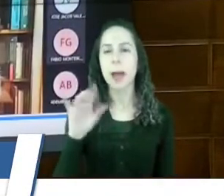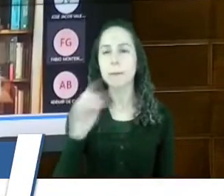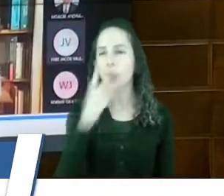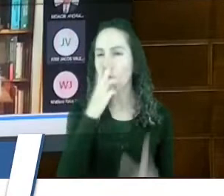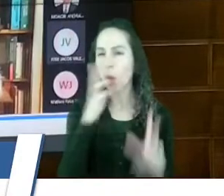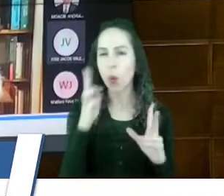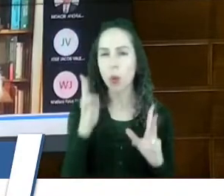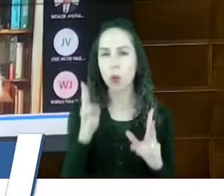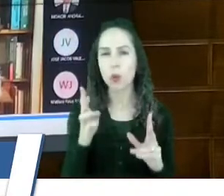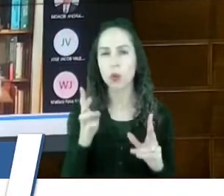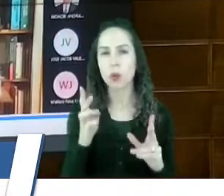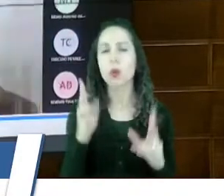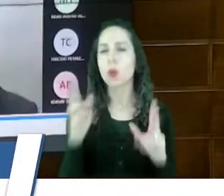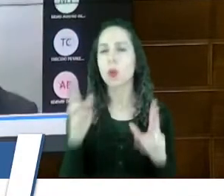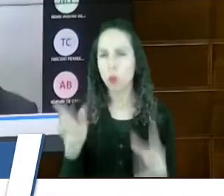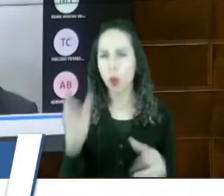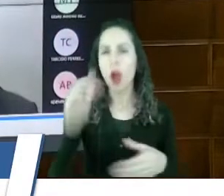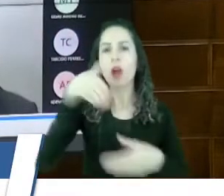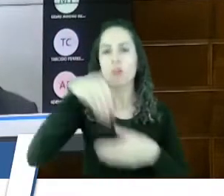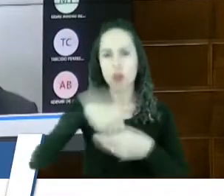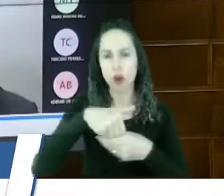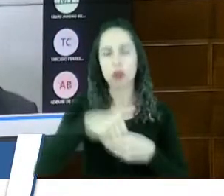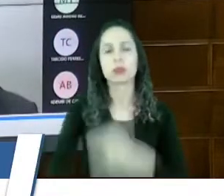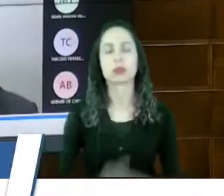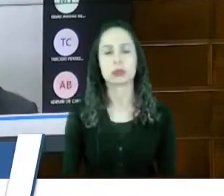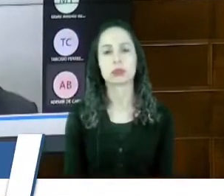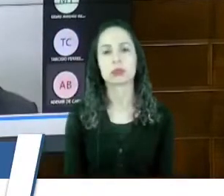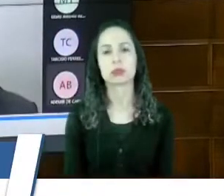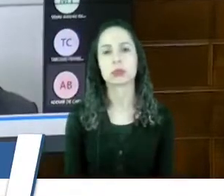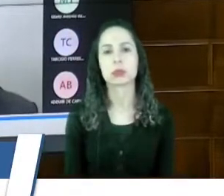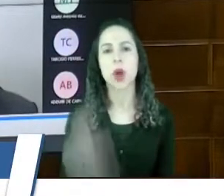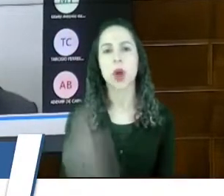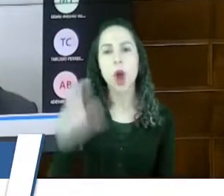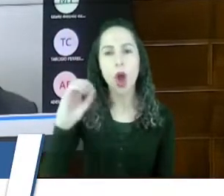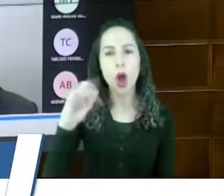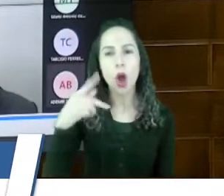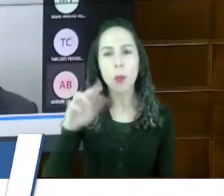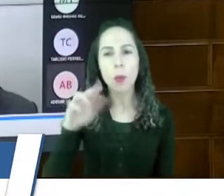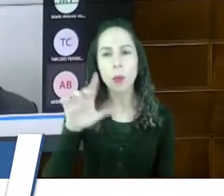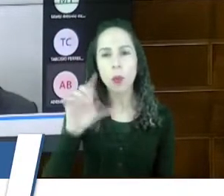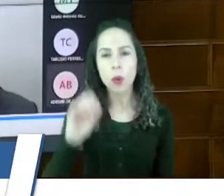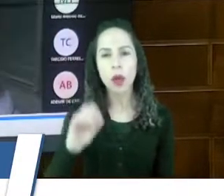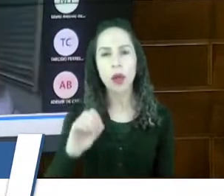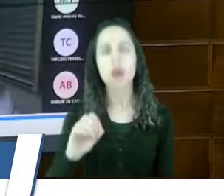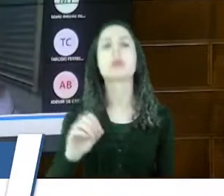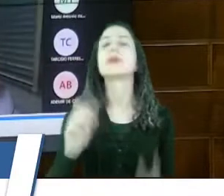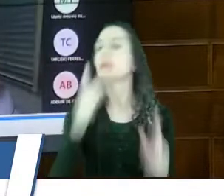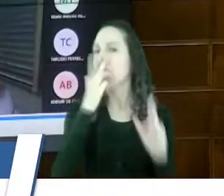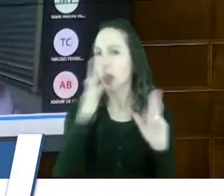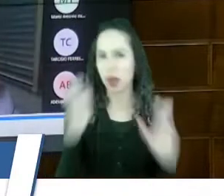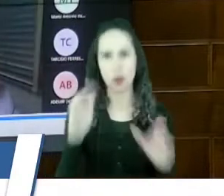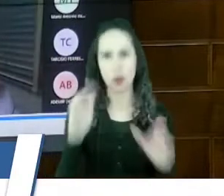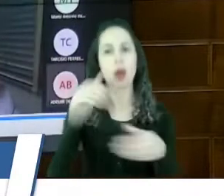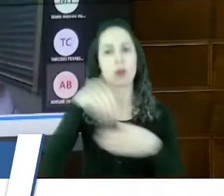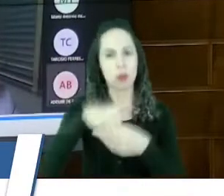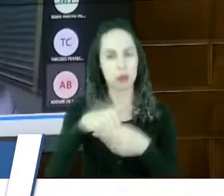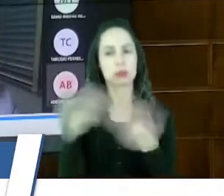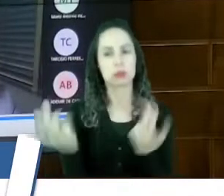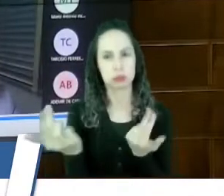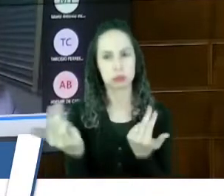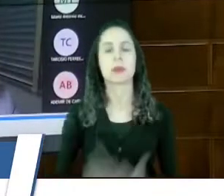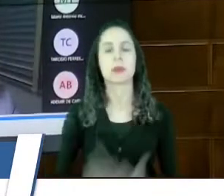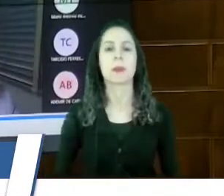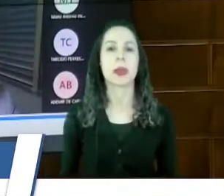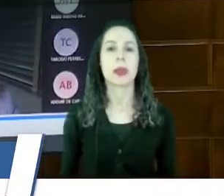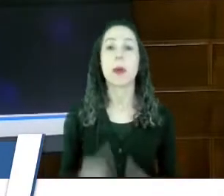Com o relator sem modulação. Fui Coppola. Da mesma forma, Sr. Presidente. Com o relator sem modulação. Então, por